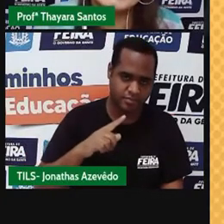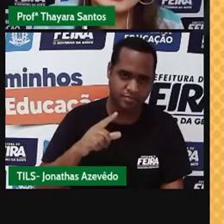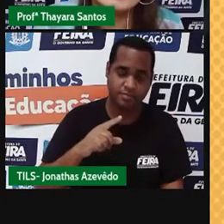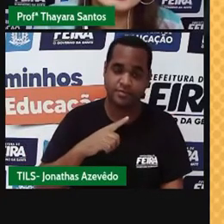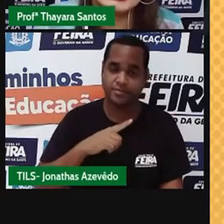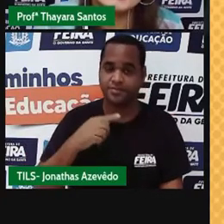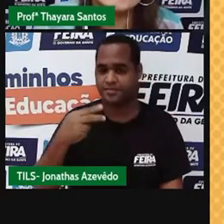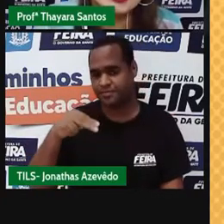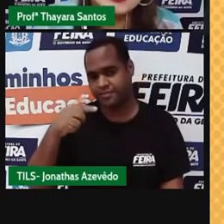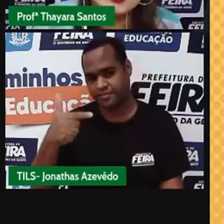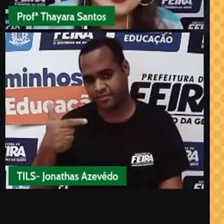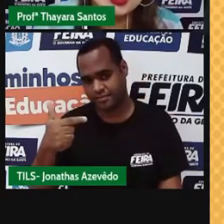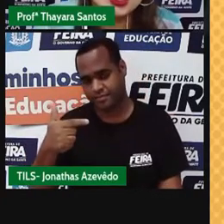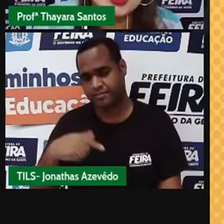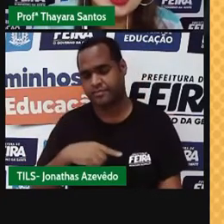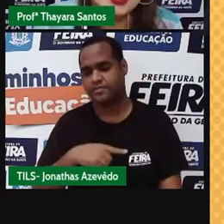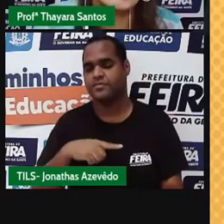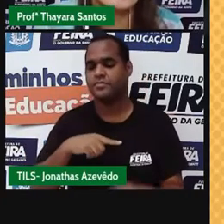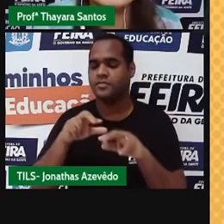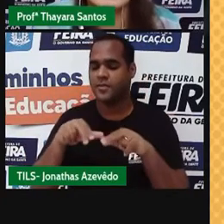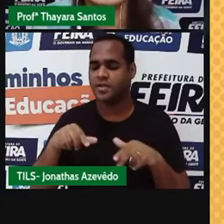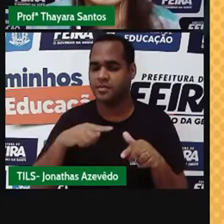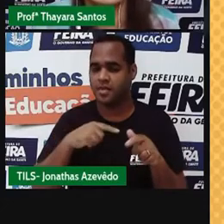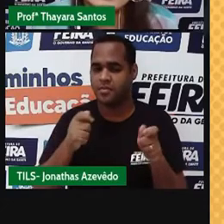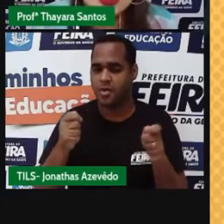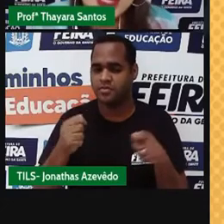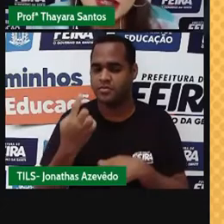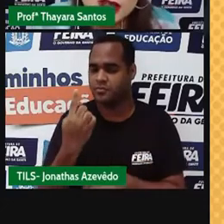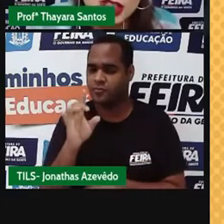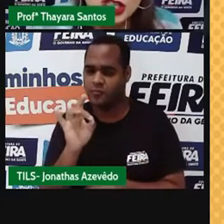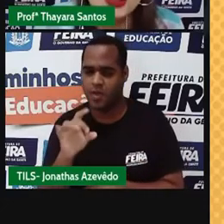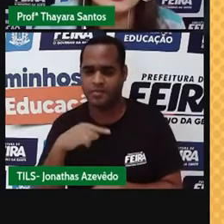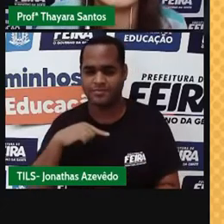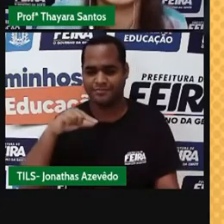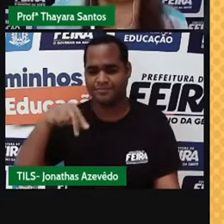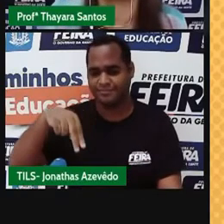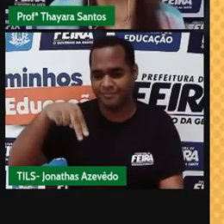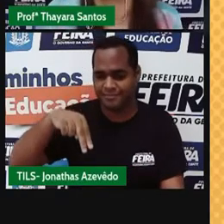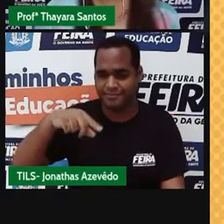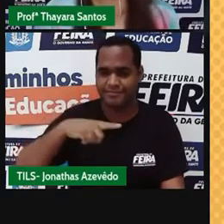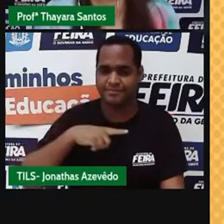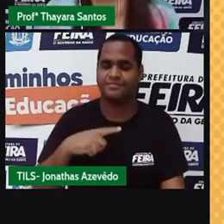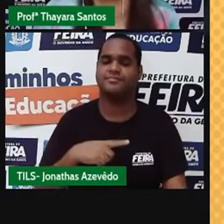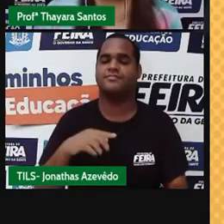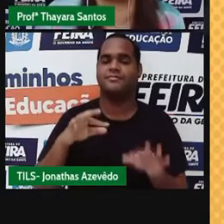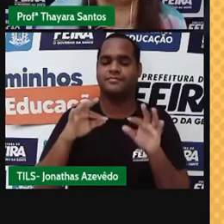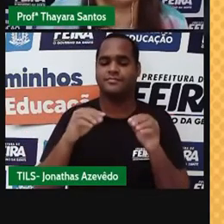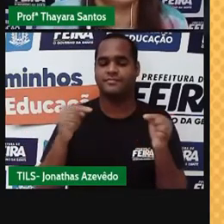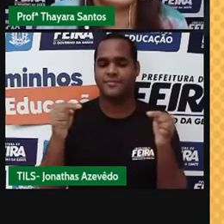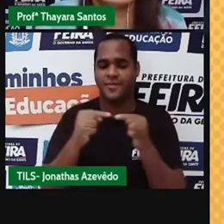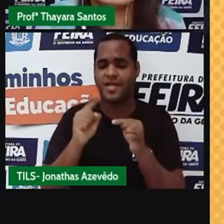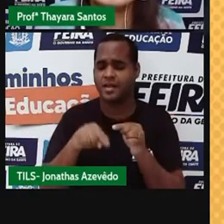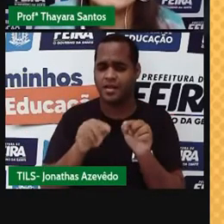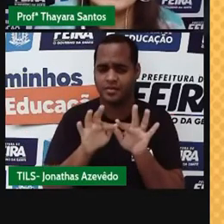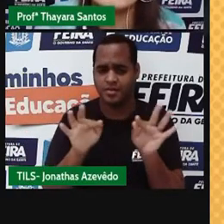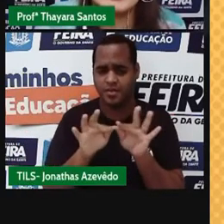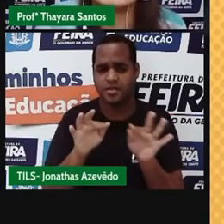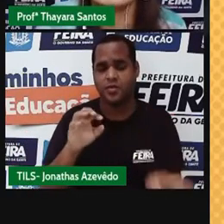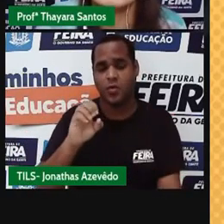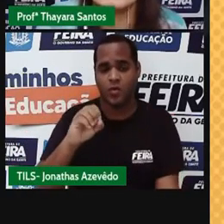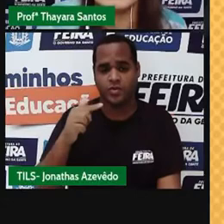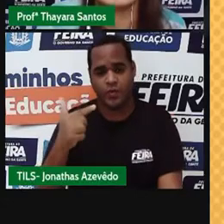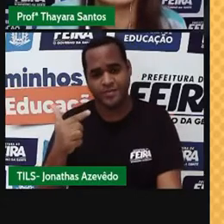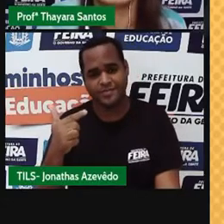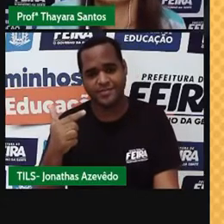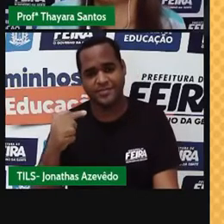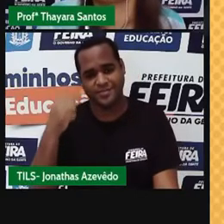nitrogênio nessa substância. Como só tem nitrogênio, então ela é uma substância simples. O oxigênio, o